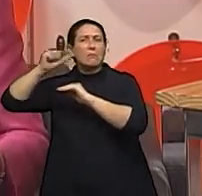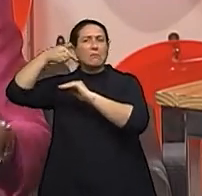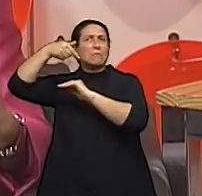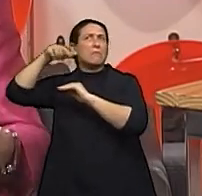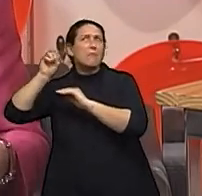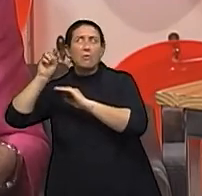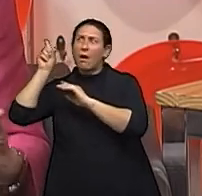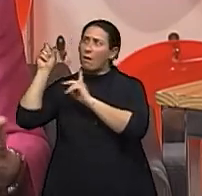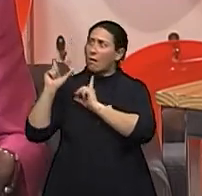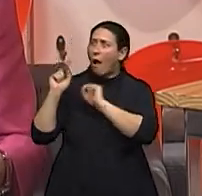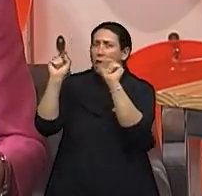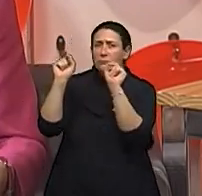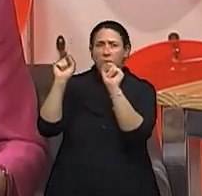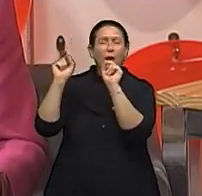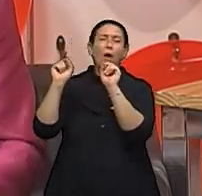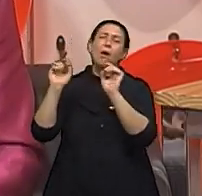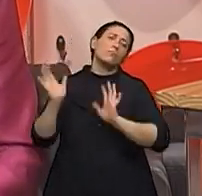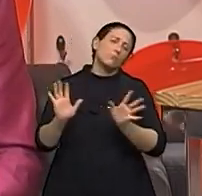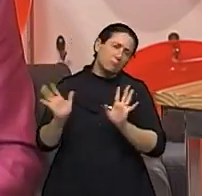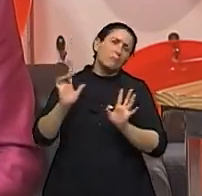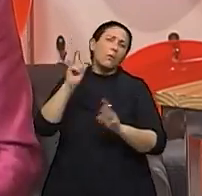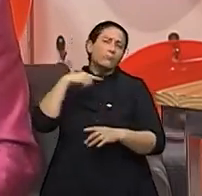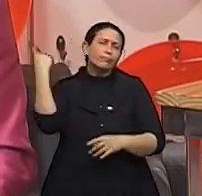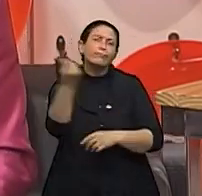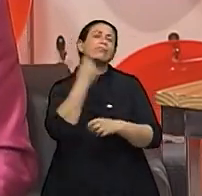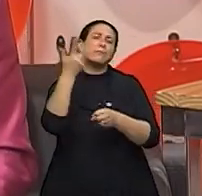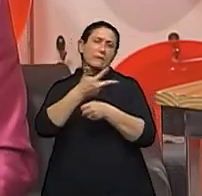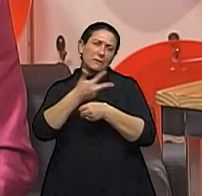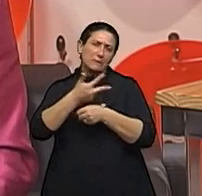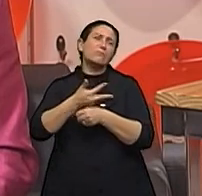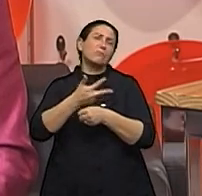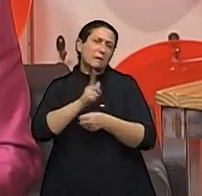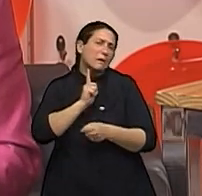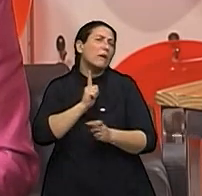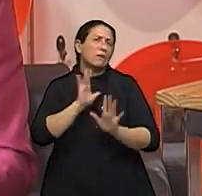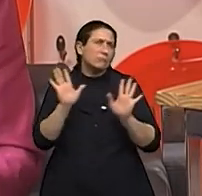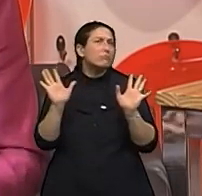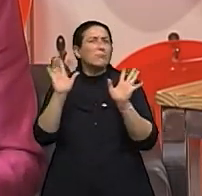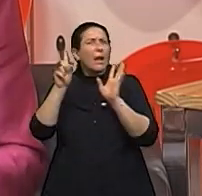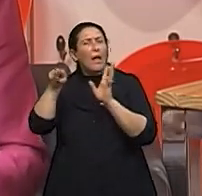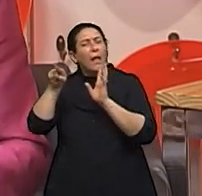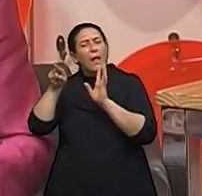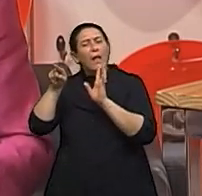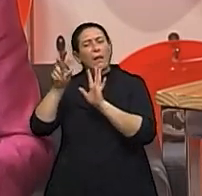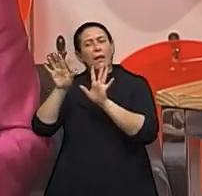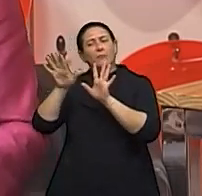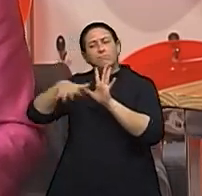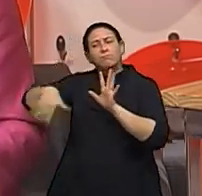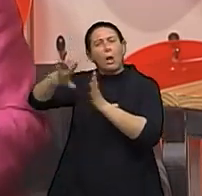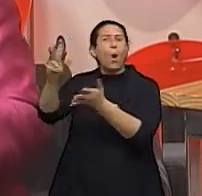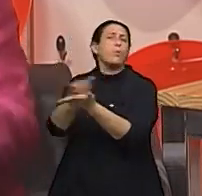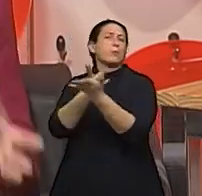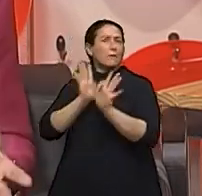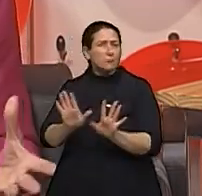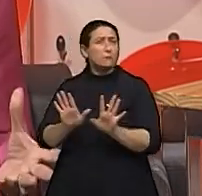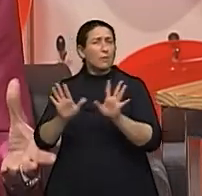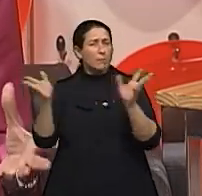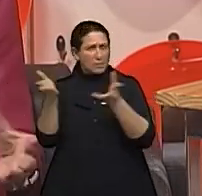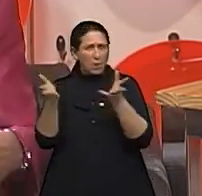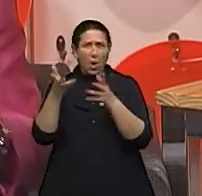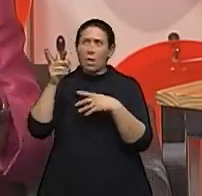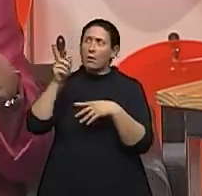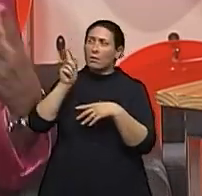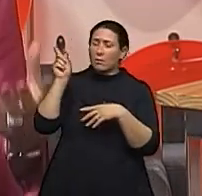teve, tem mais propensão, esse não é da família. Esse provavelmente é da vida,